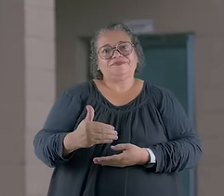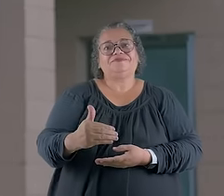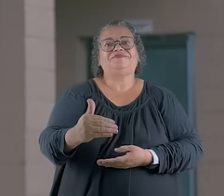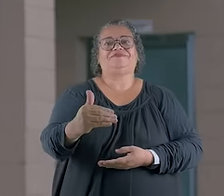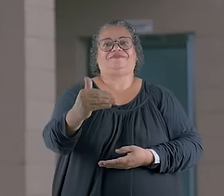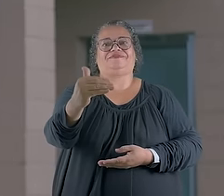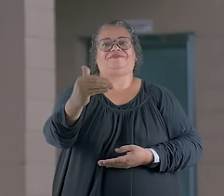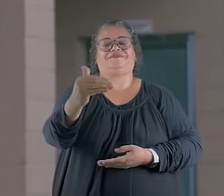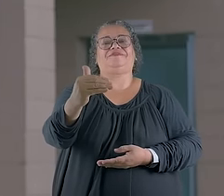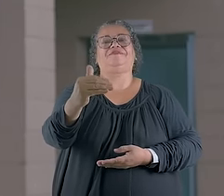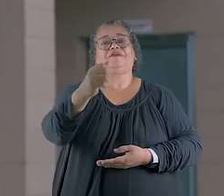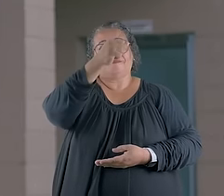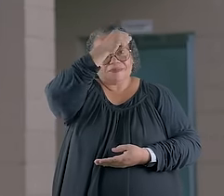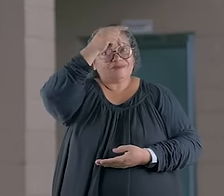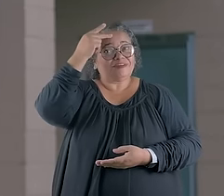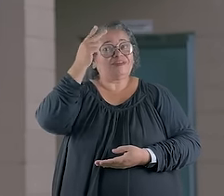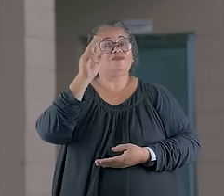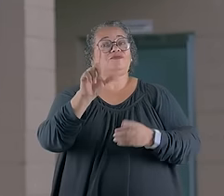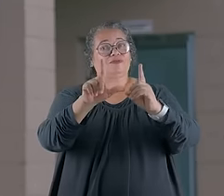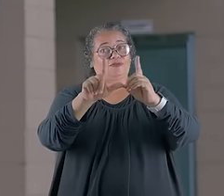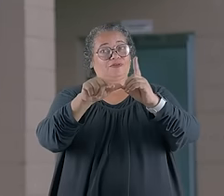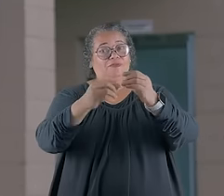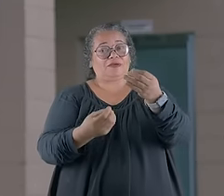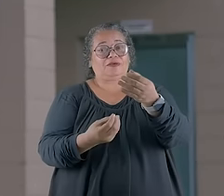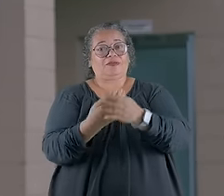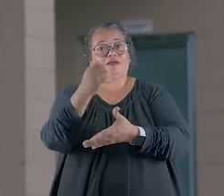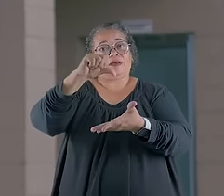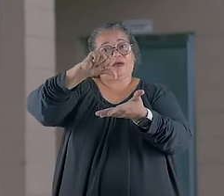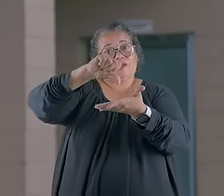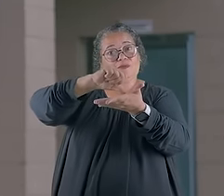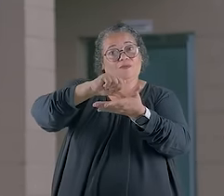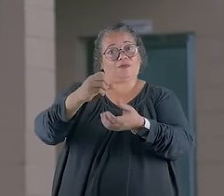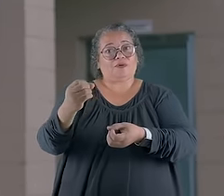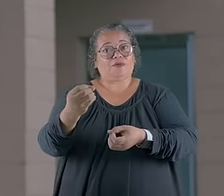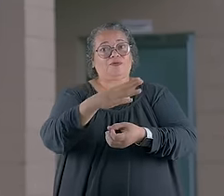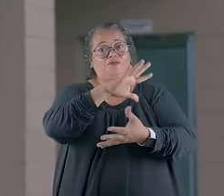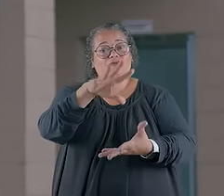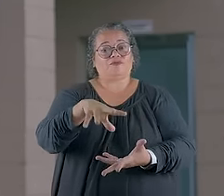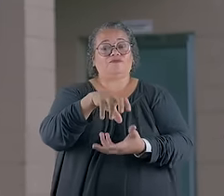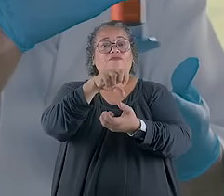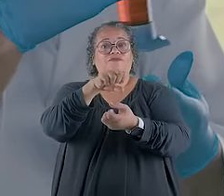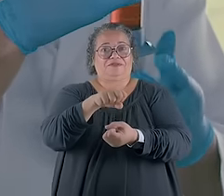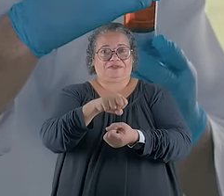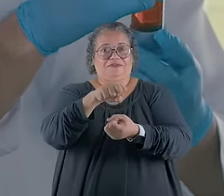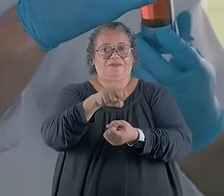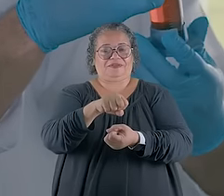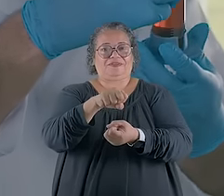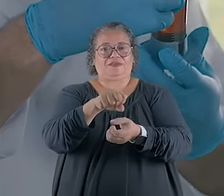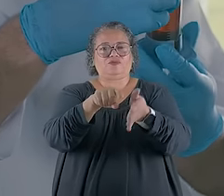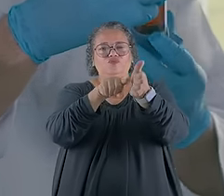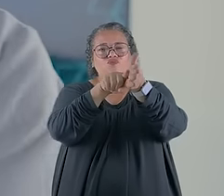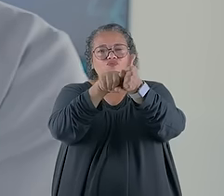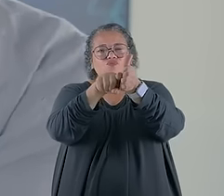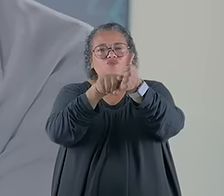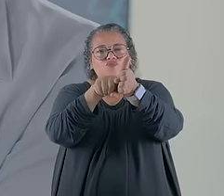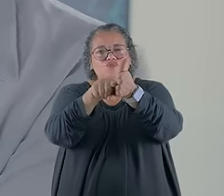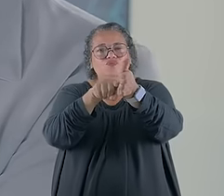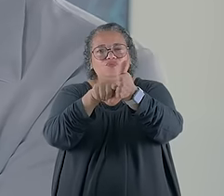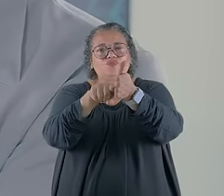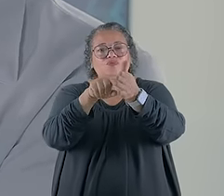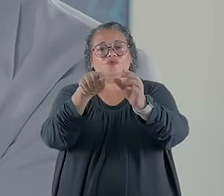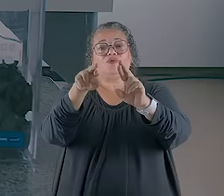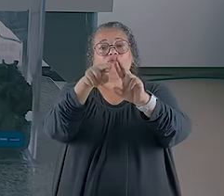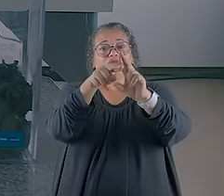E para continuar sempre à frente, a Prefeitura e DEMAI criaram o Centro de Inovação em Sustentabilidade, que pesquisou